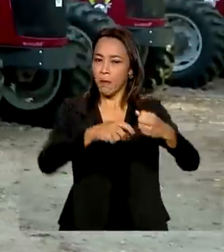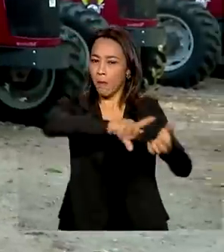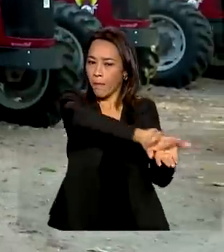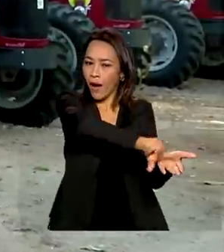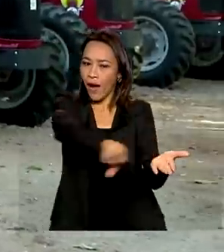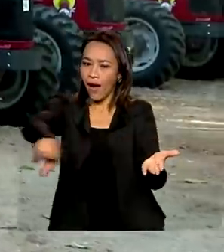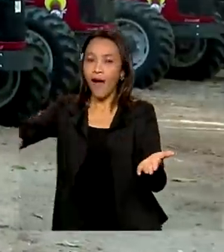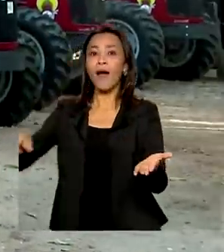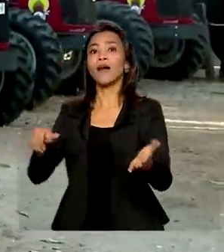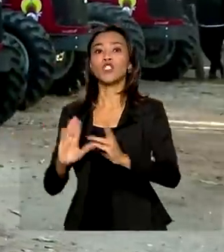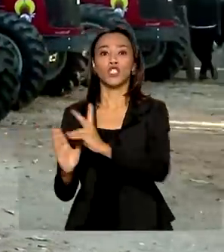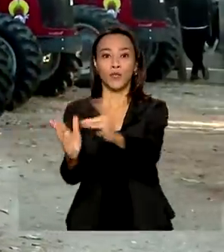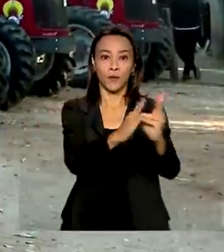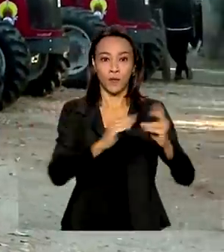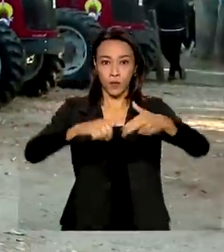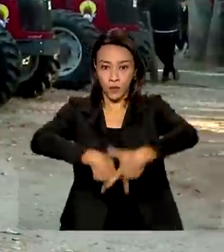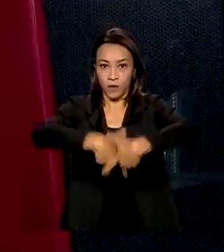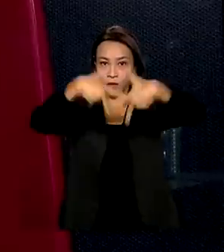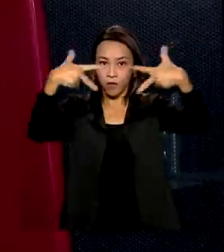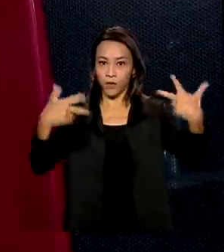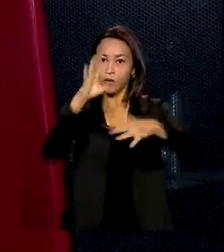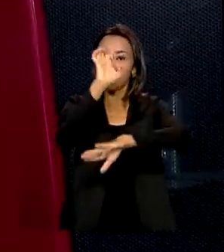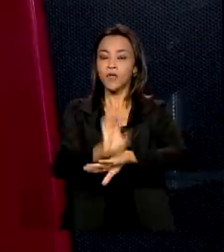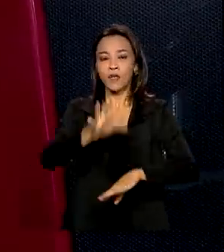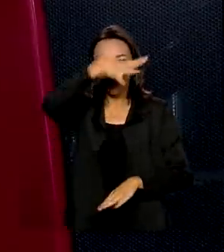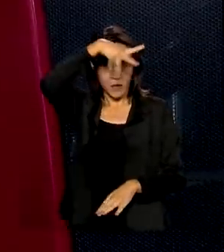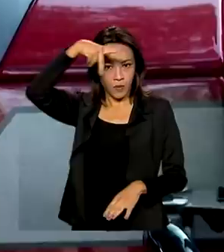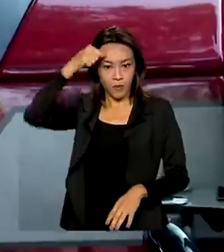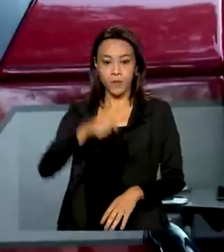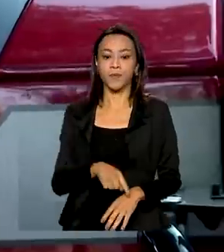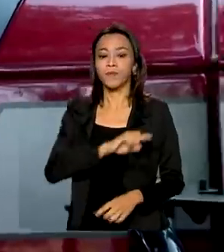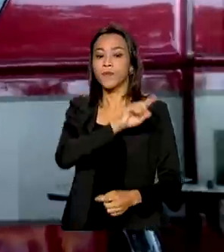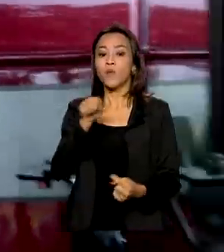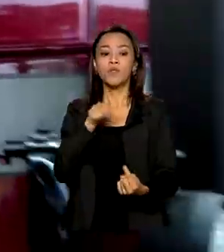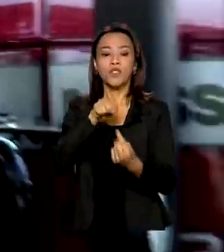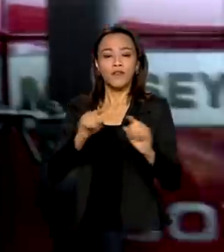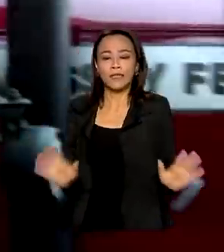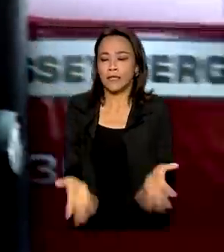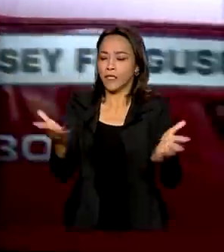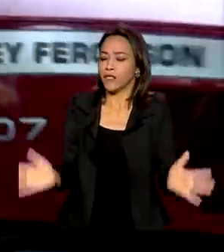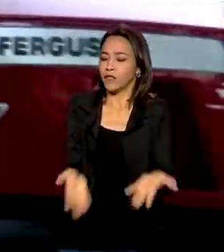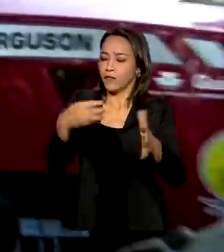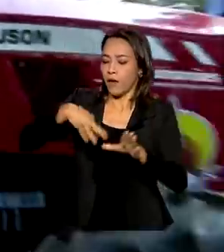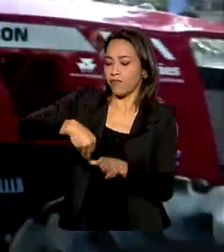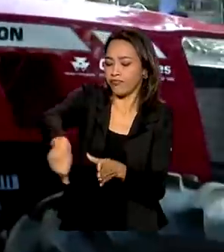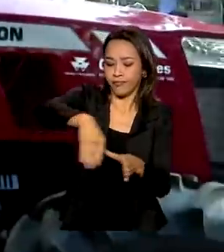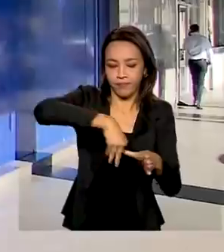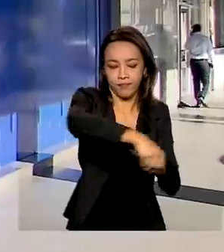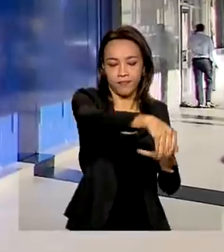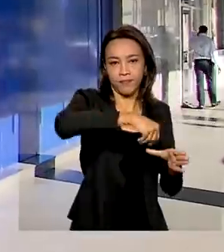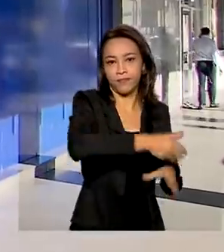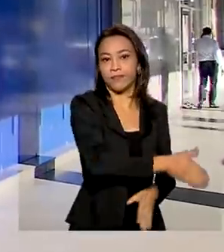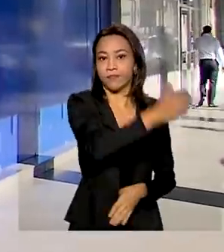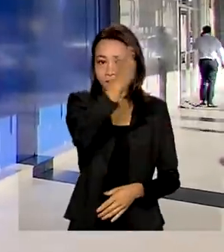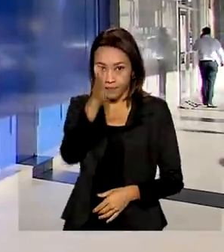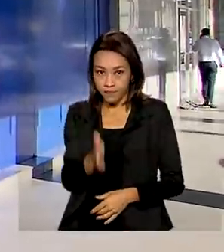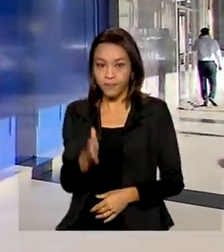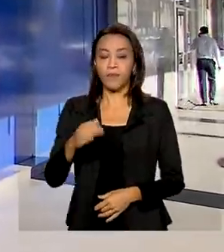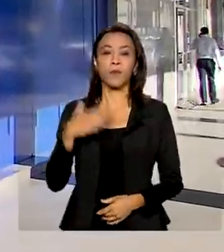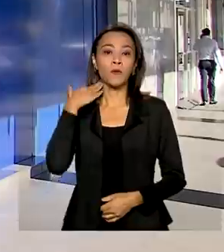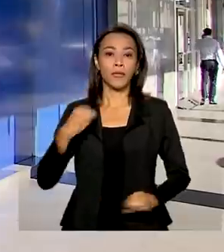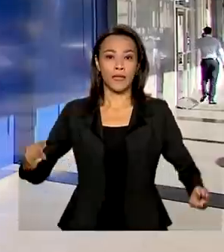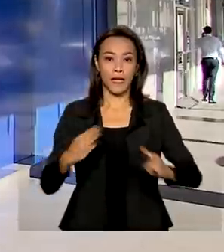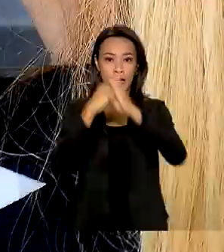etnias no Mato Grosso. Governo Federal quer incentivar a produção sustentável nas comunidades. Caixa Econômica Federal